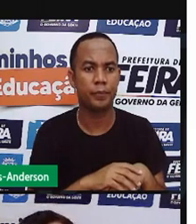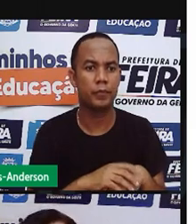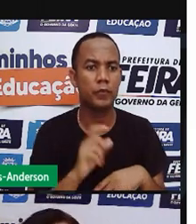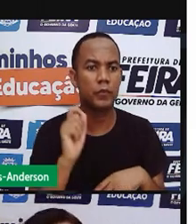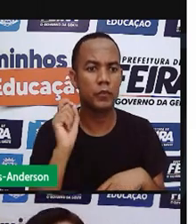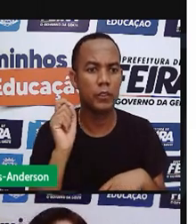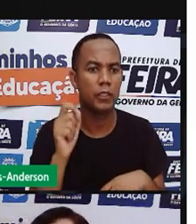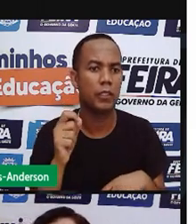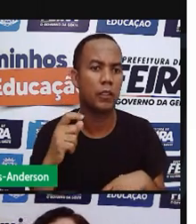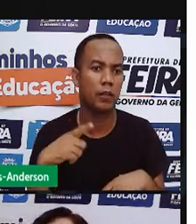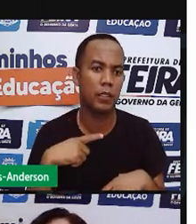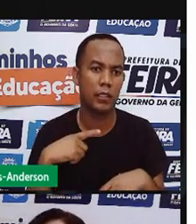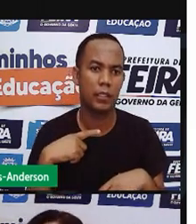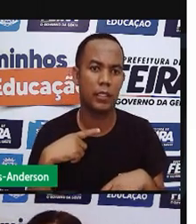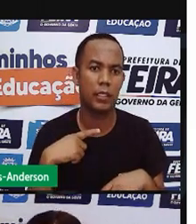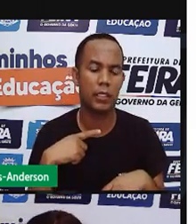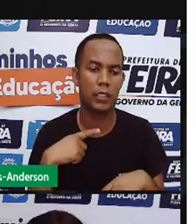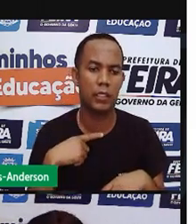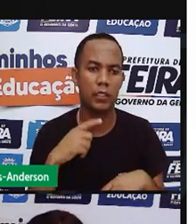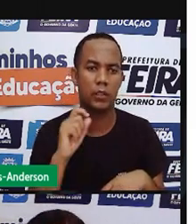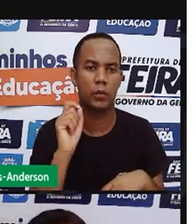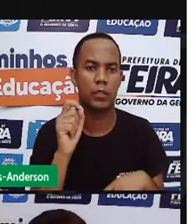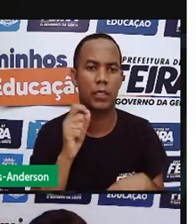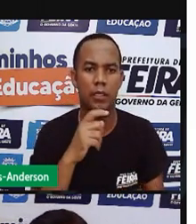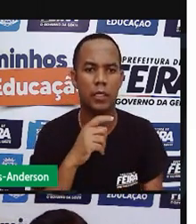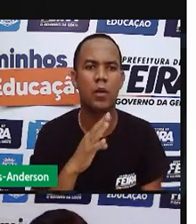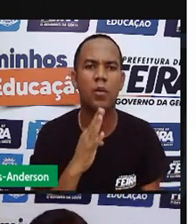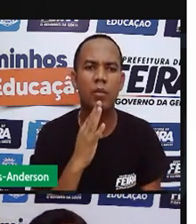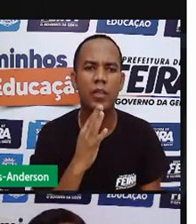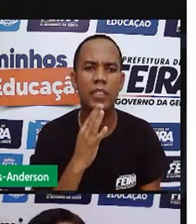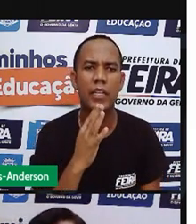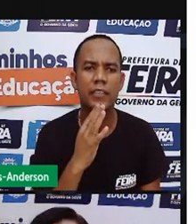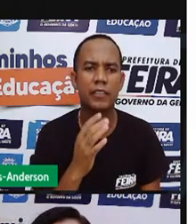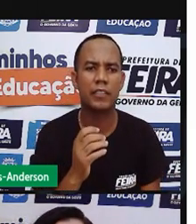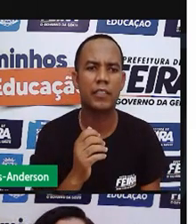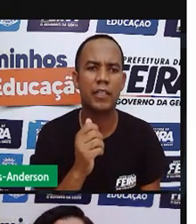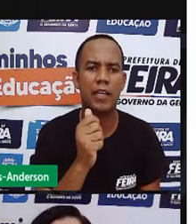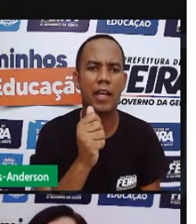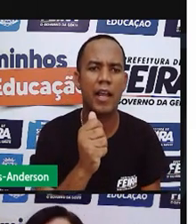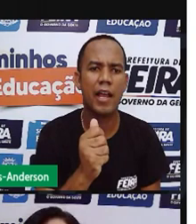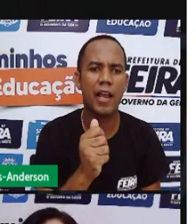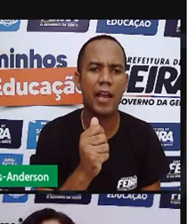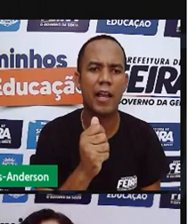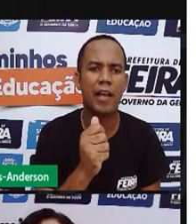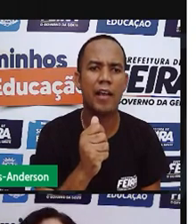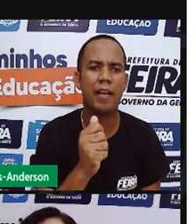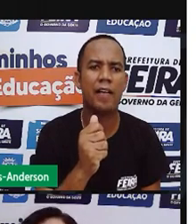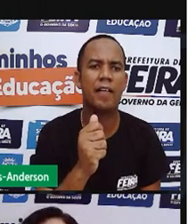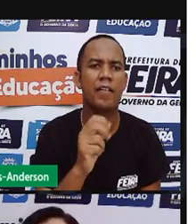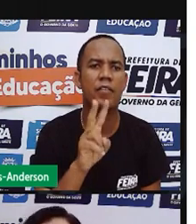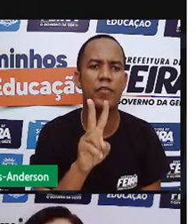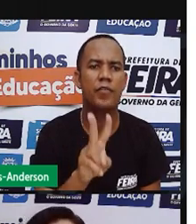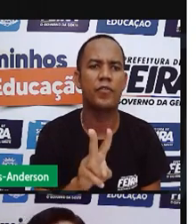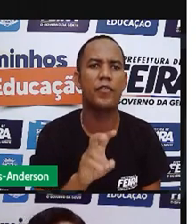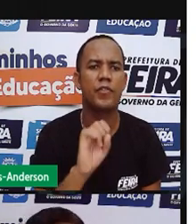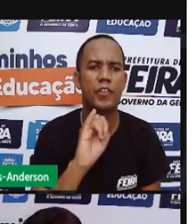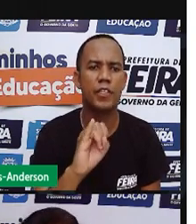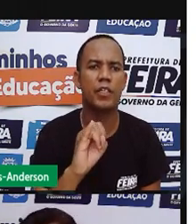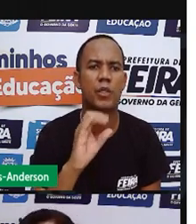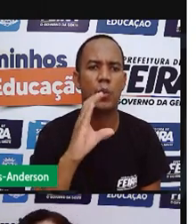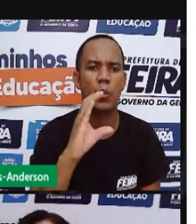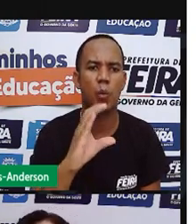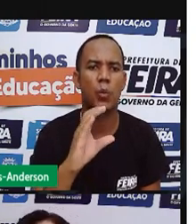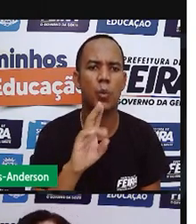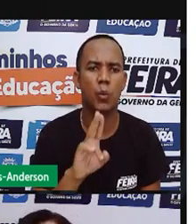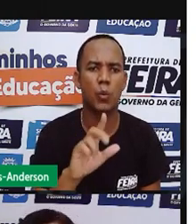pecuarista. A avicultura. Você sabe o que é avicultura? A avicultura é a criação de aves.